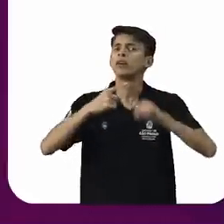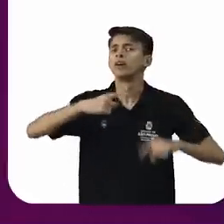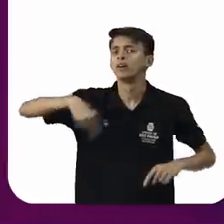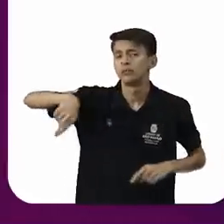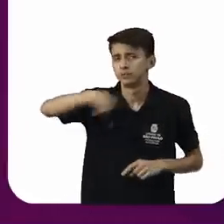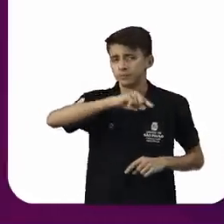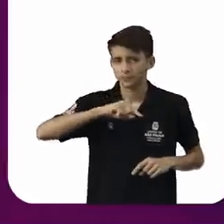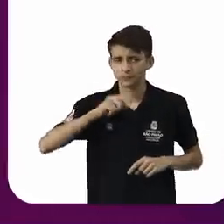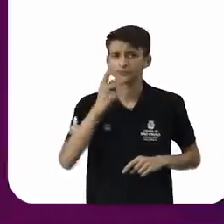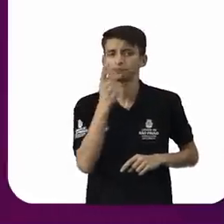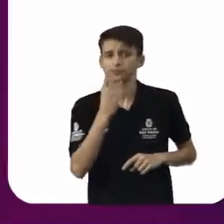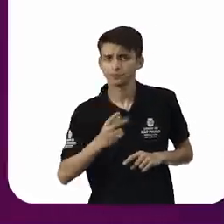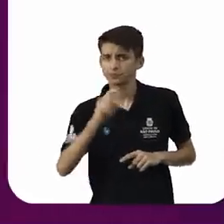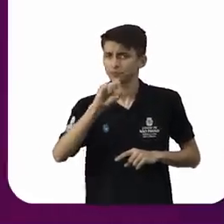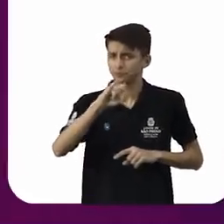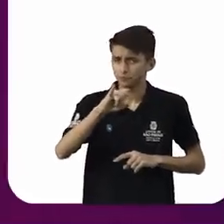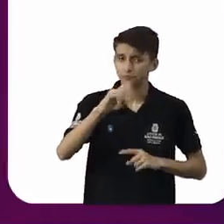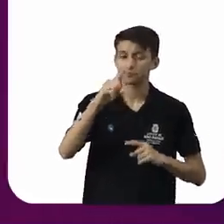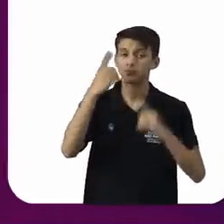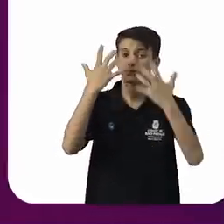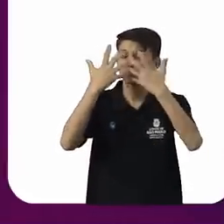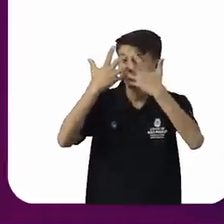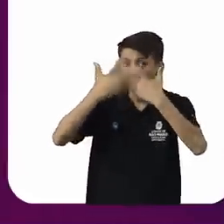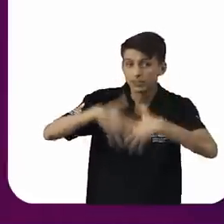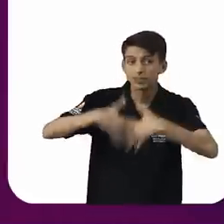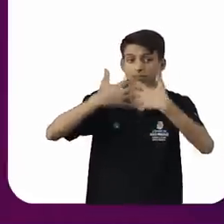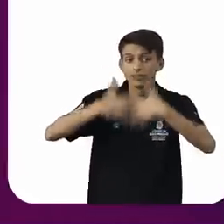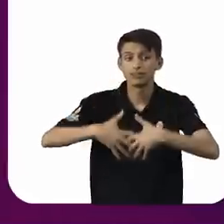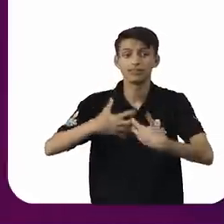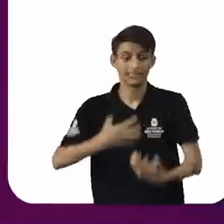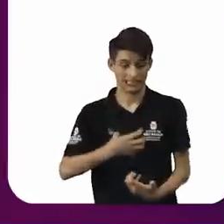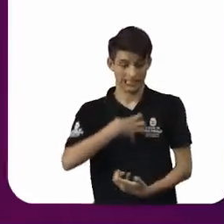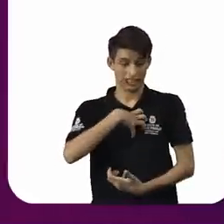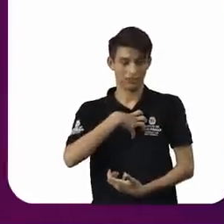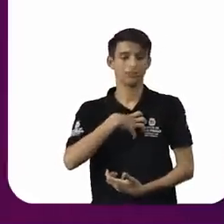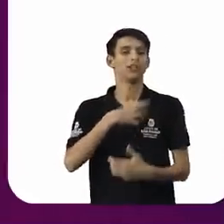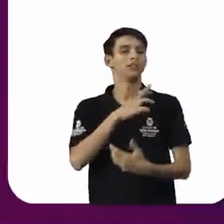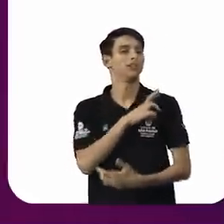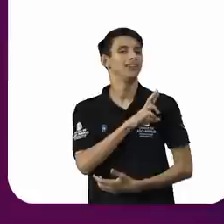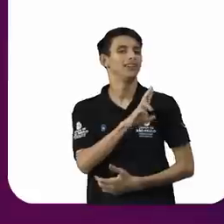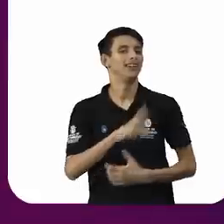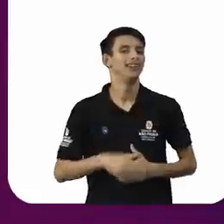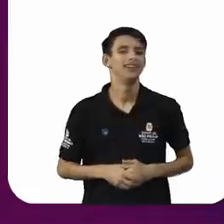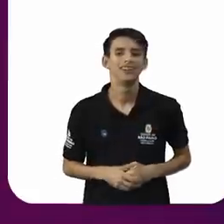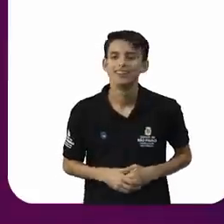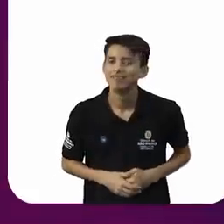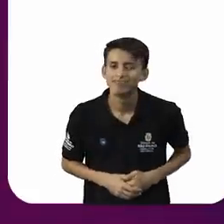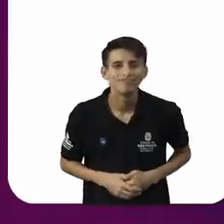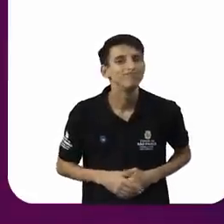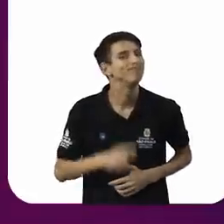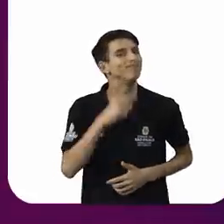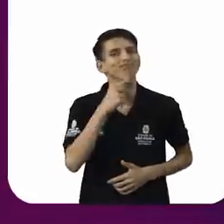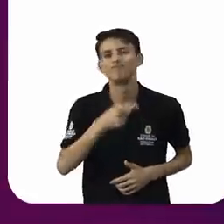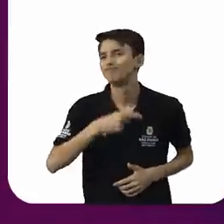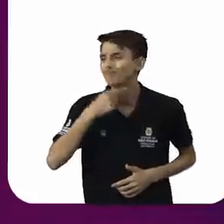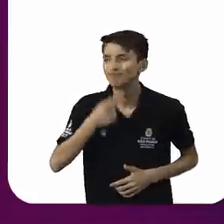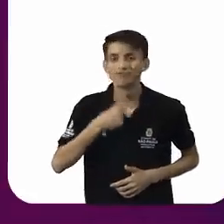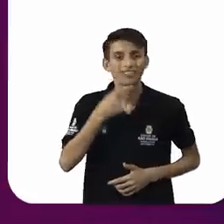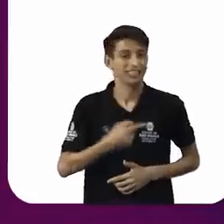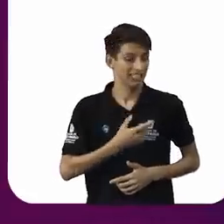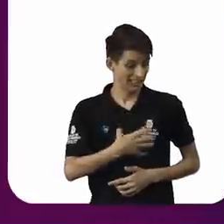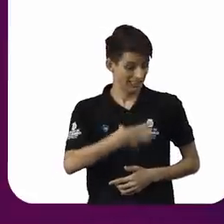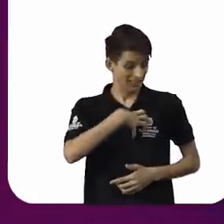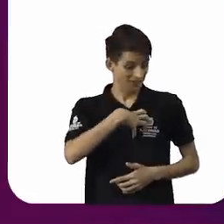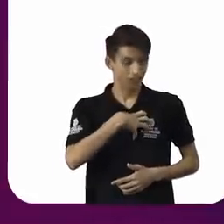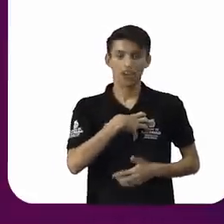falando, se a gente pensar, a gente está falando de sentimento religioso. Sentimento é alguma coisa muito